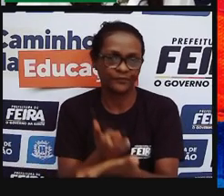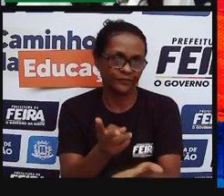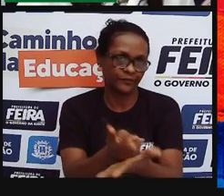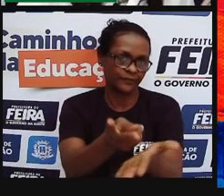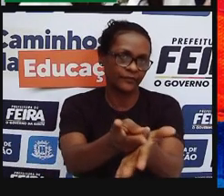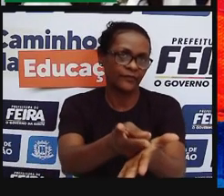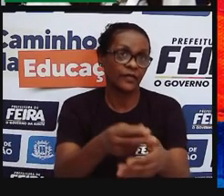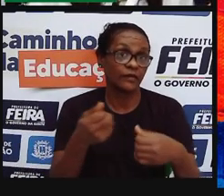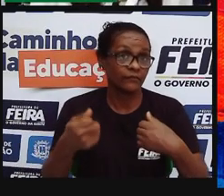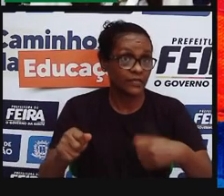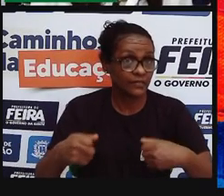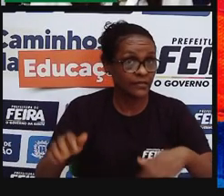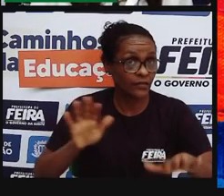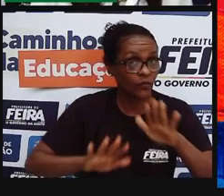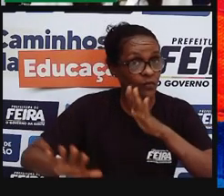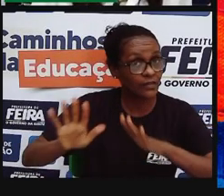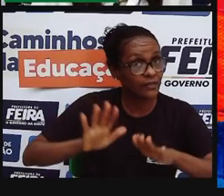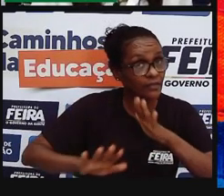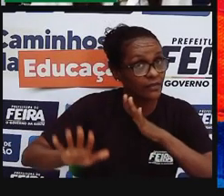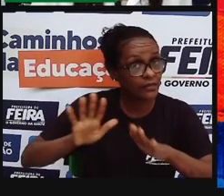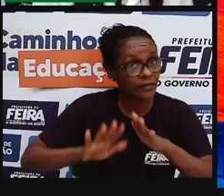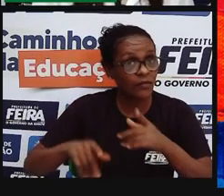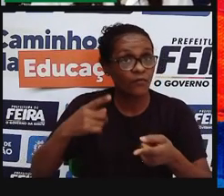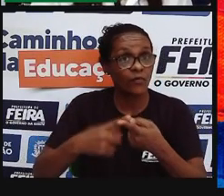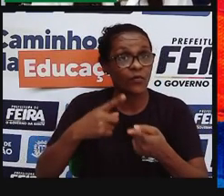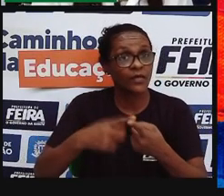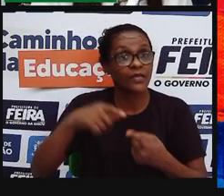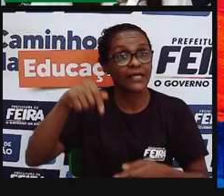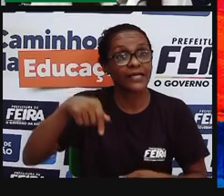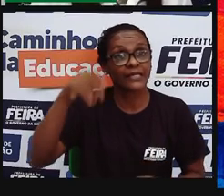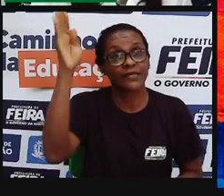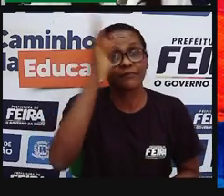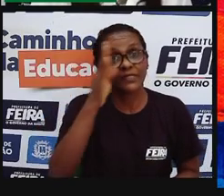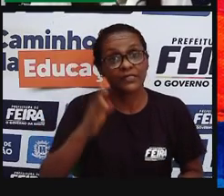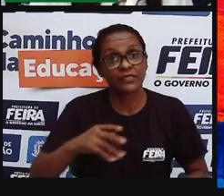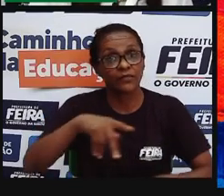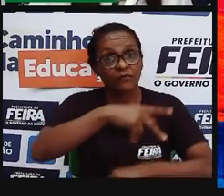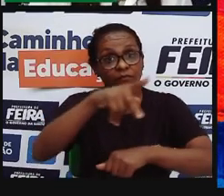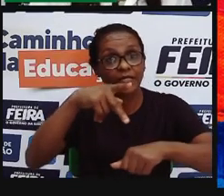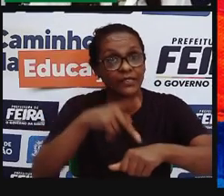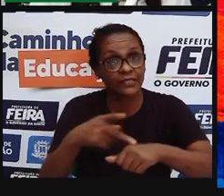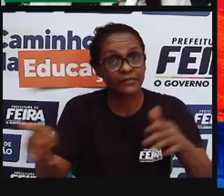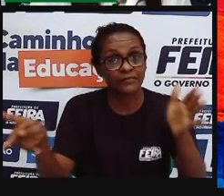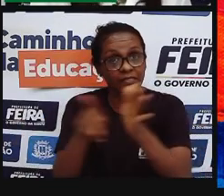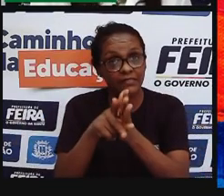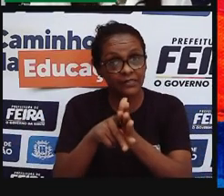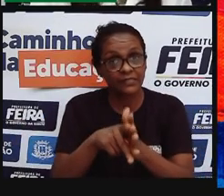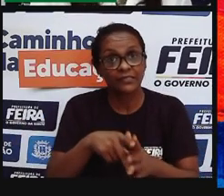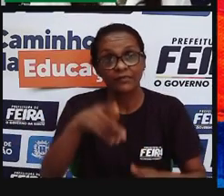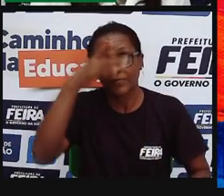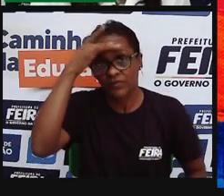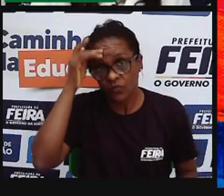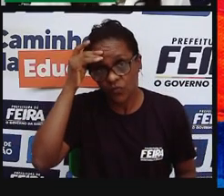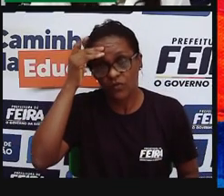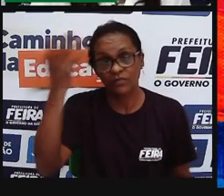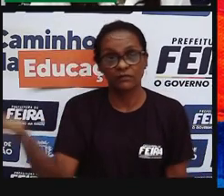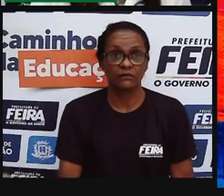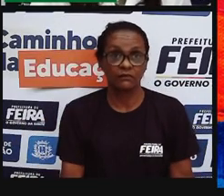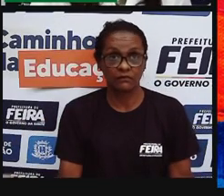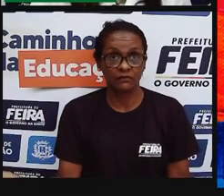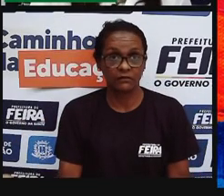esse, esse, esse, nosso país já tinha dono e a gente precisa compreender isso, né, e a gente precisa ir para esse lugar de